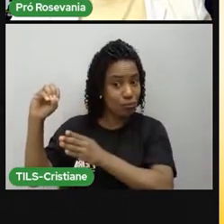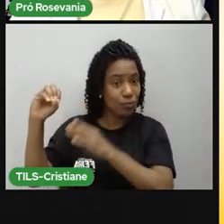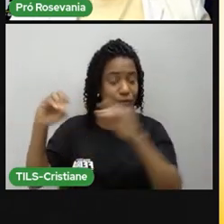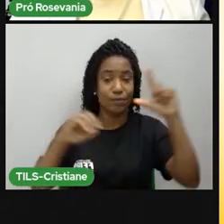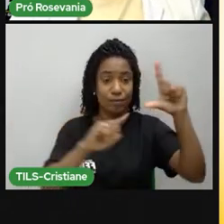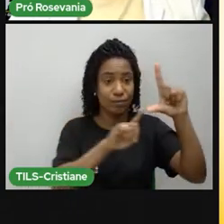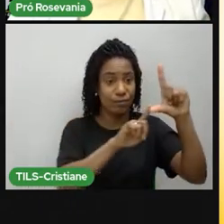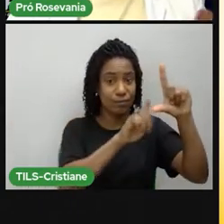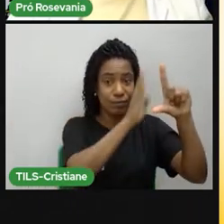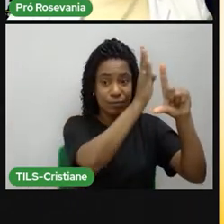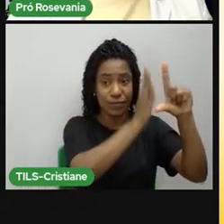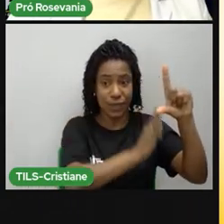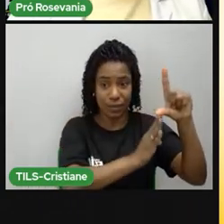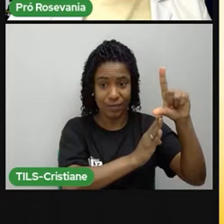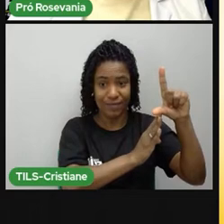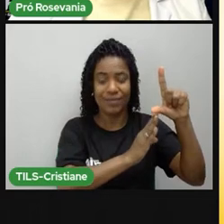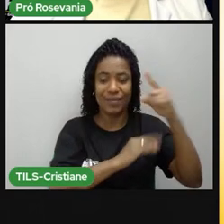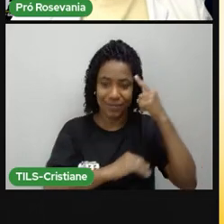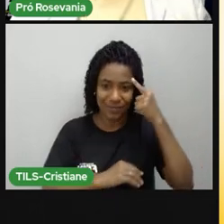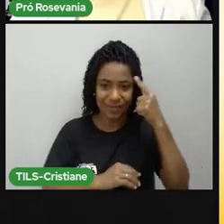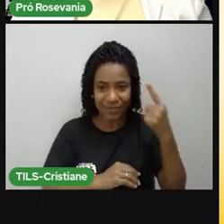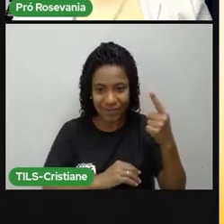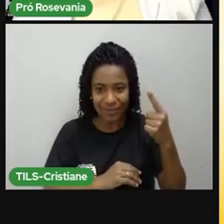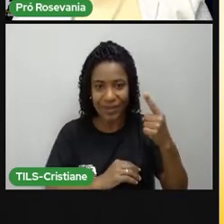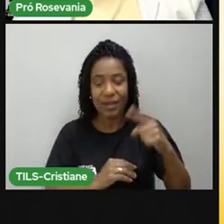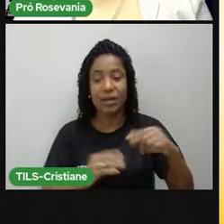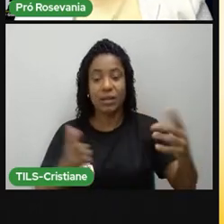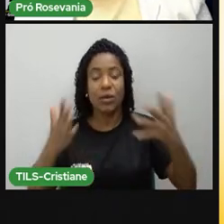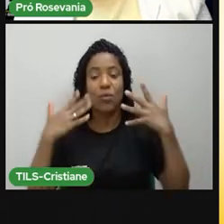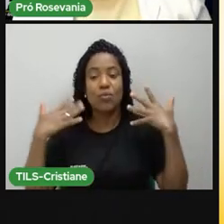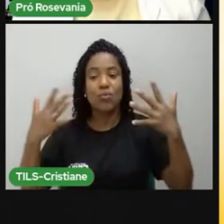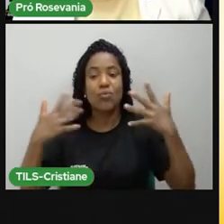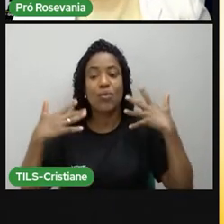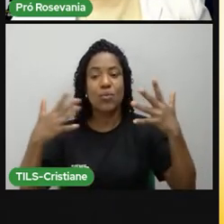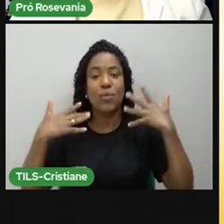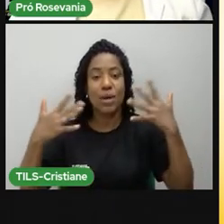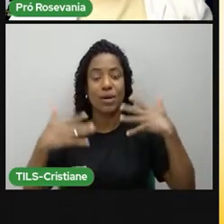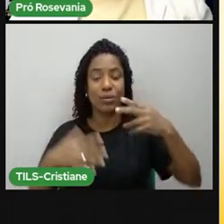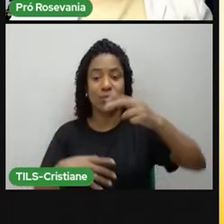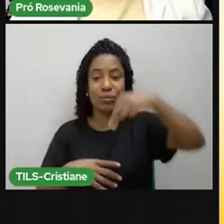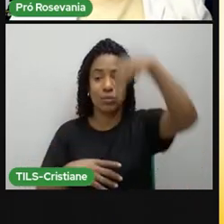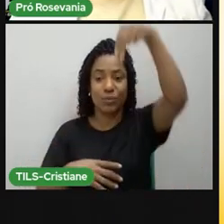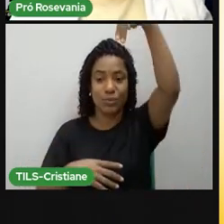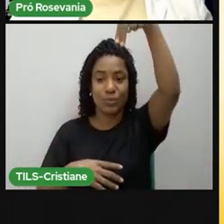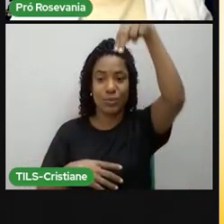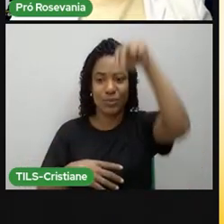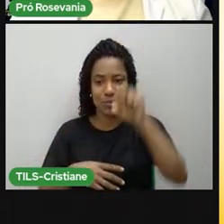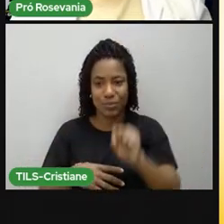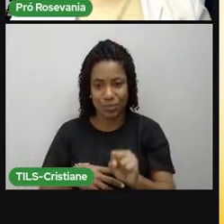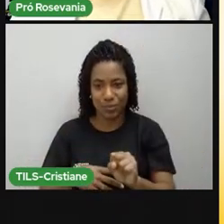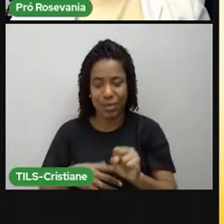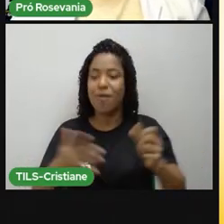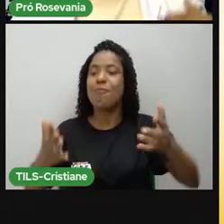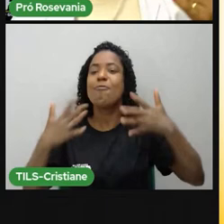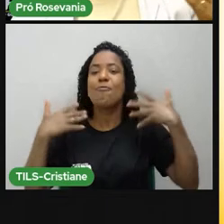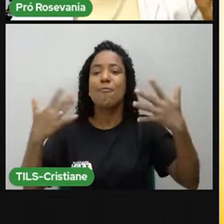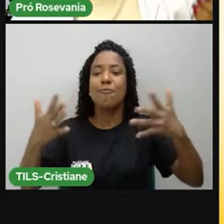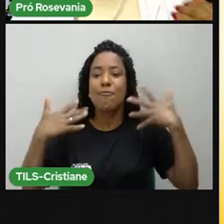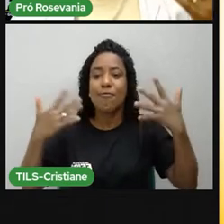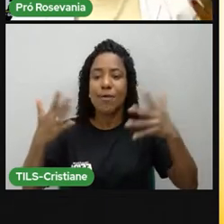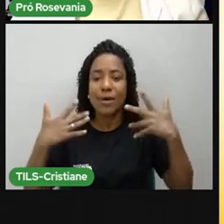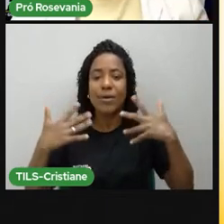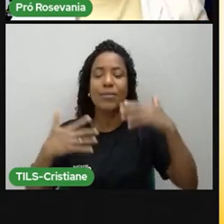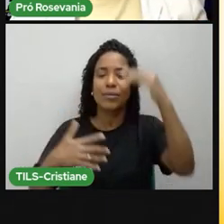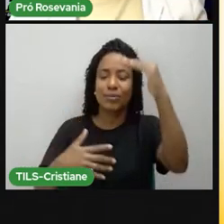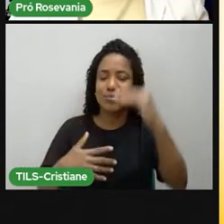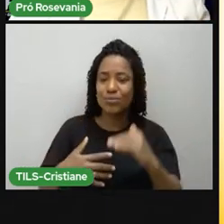quente ou mais fria do ano. No caso, o verão e o inverno. E sempre é uma alternância. Quando no hemisfério